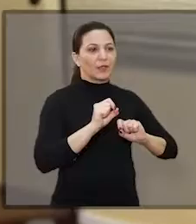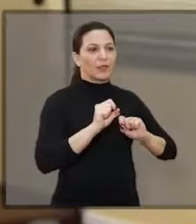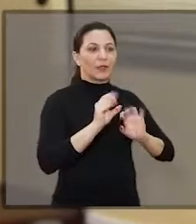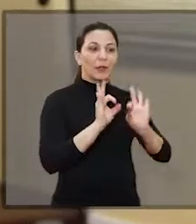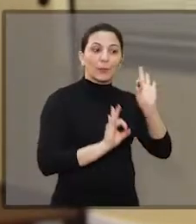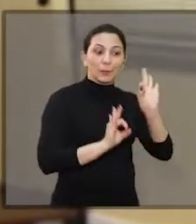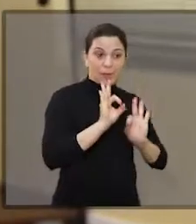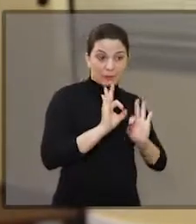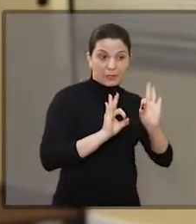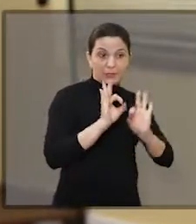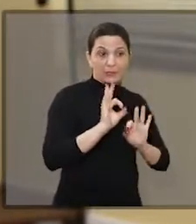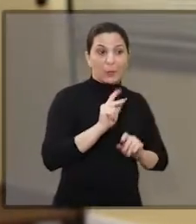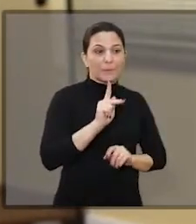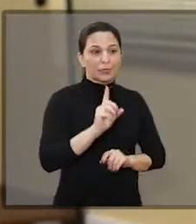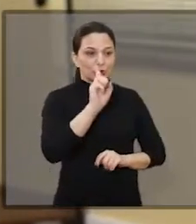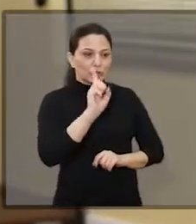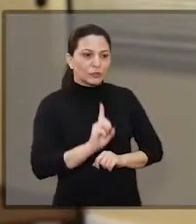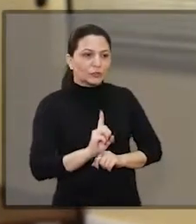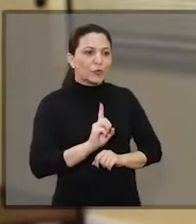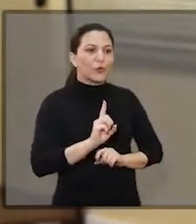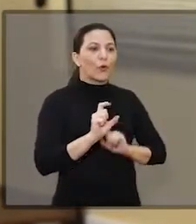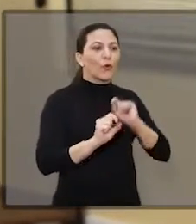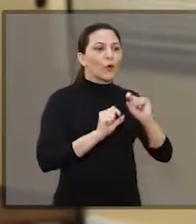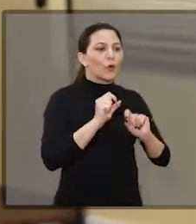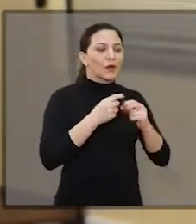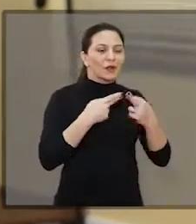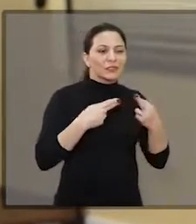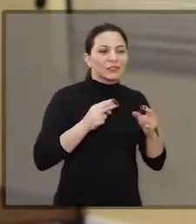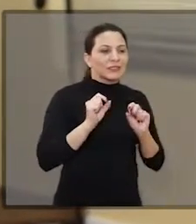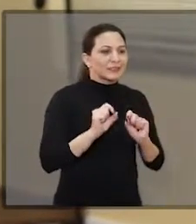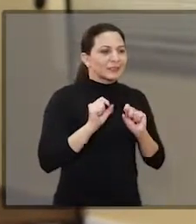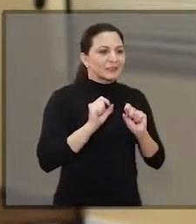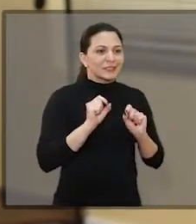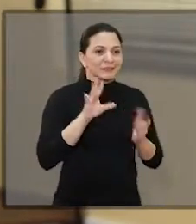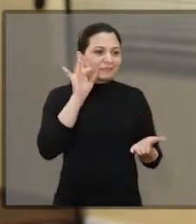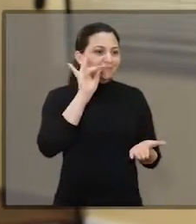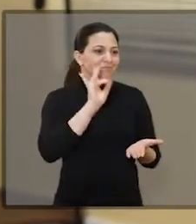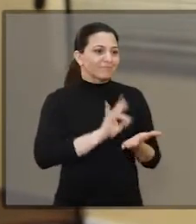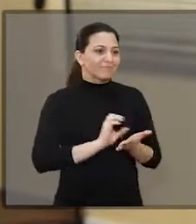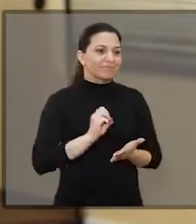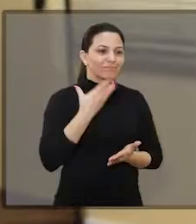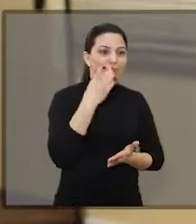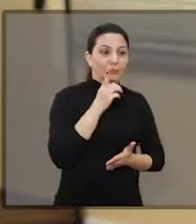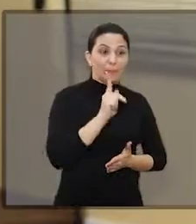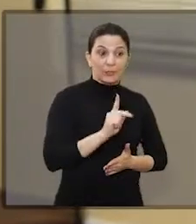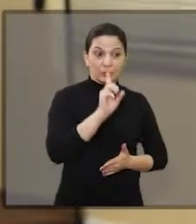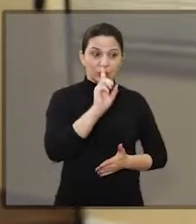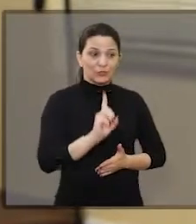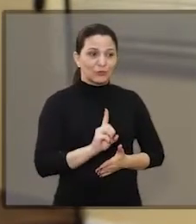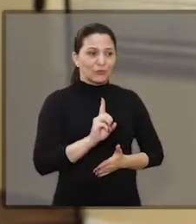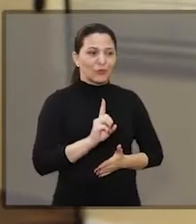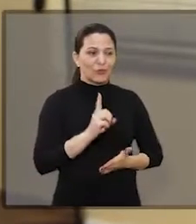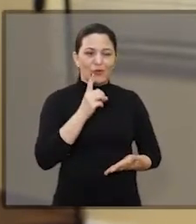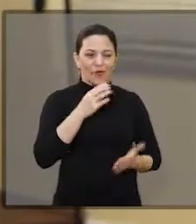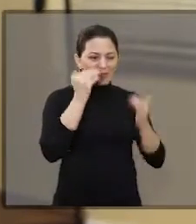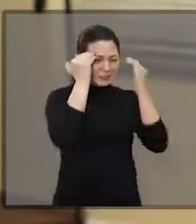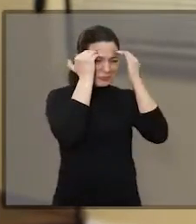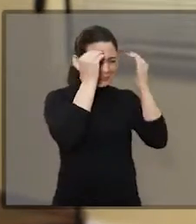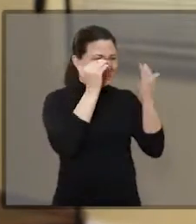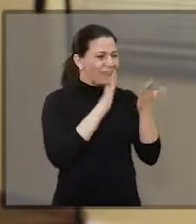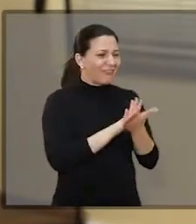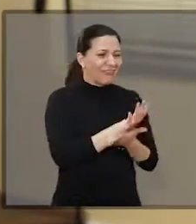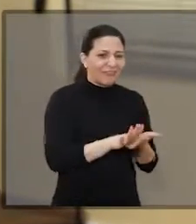fez planos diretores, e uma coisa que é a grande realidade é que os planos diretores não são